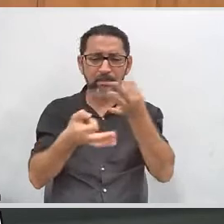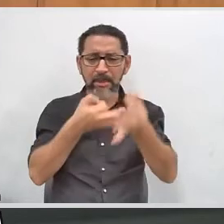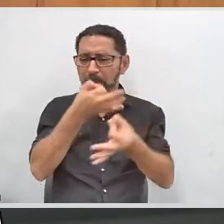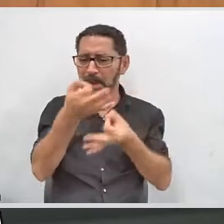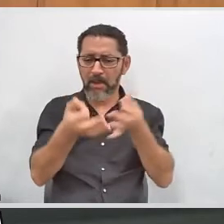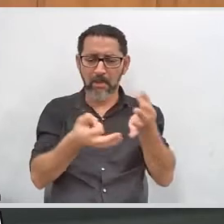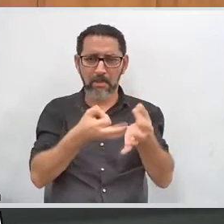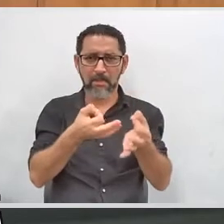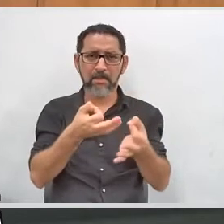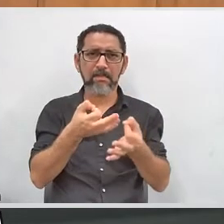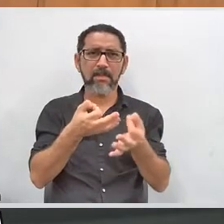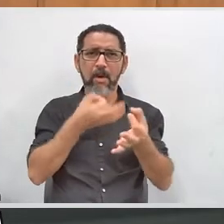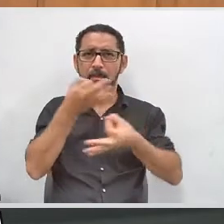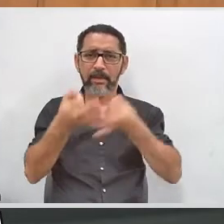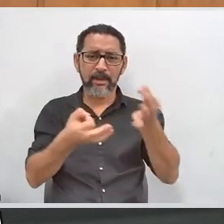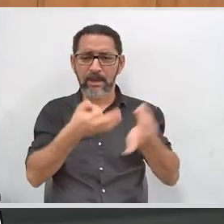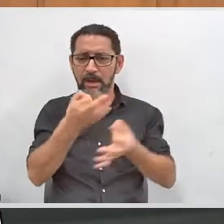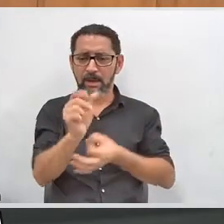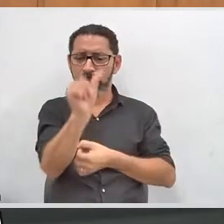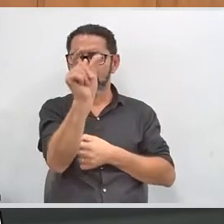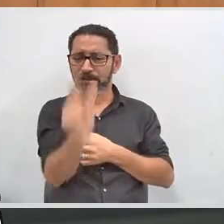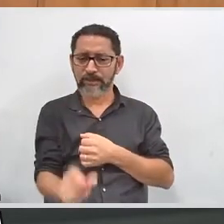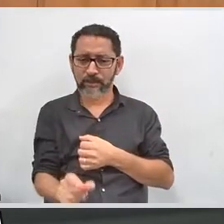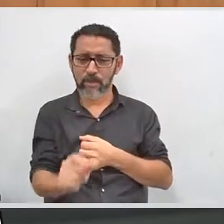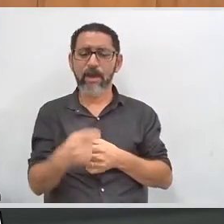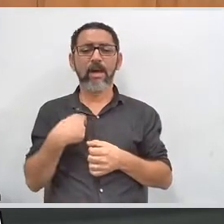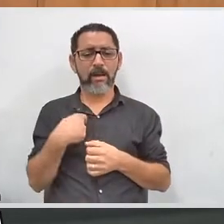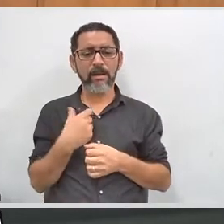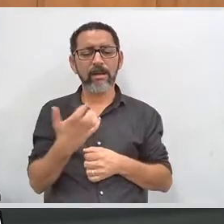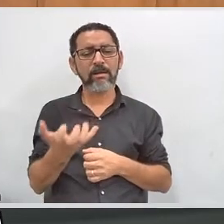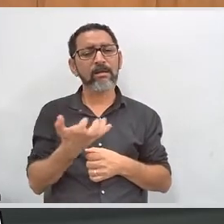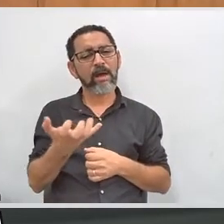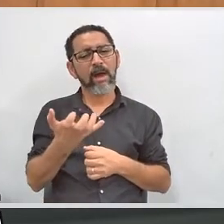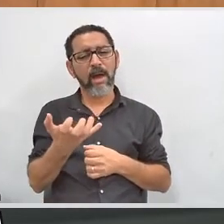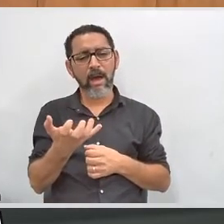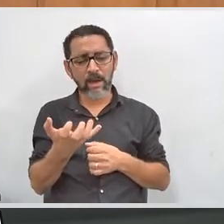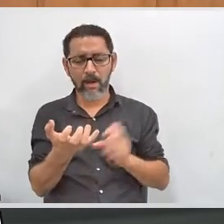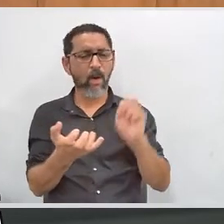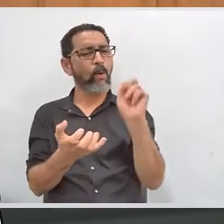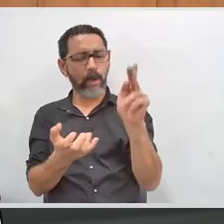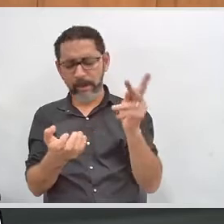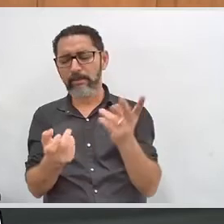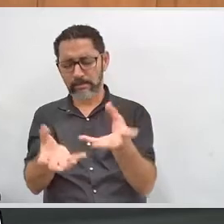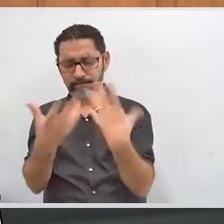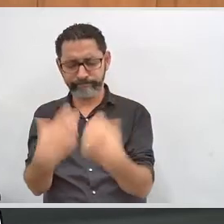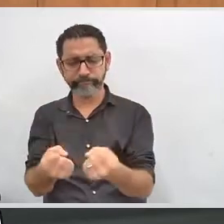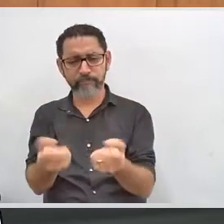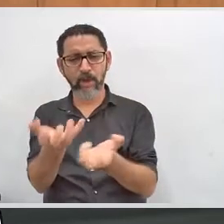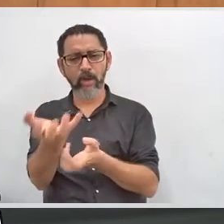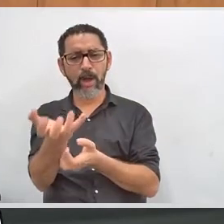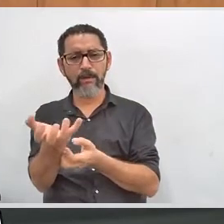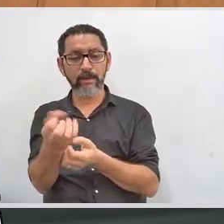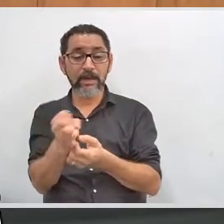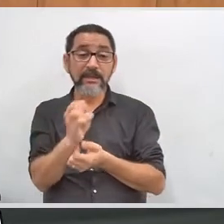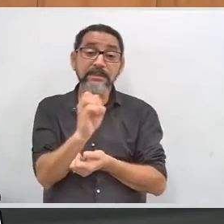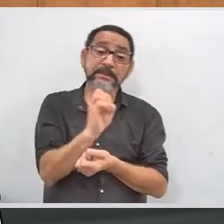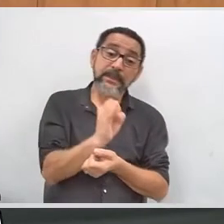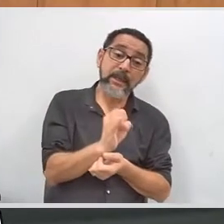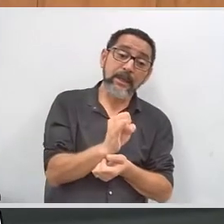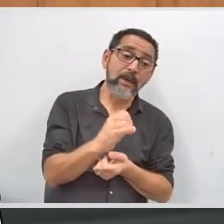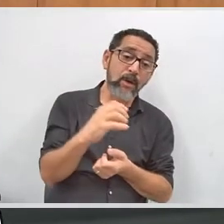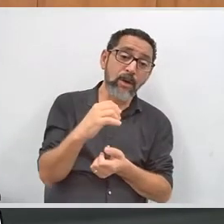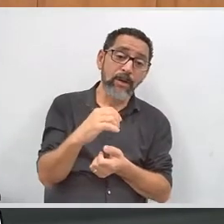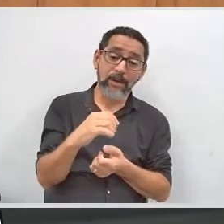da opinião do indivíduo, quando ele quer, ele quer, quando não quer, não quer. Mas, assim, eu fico